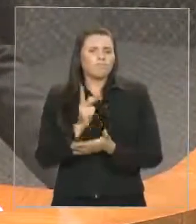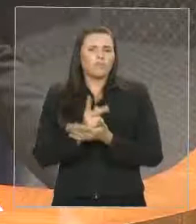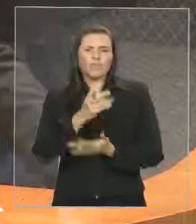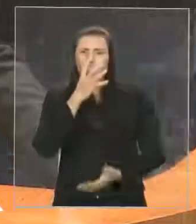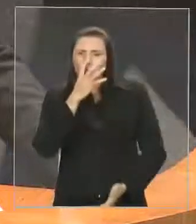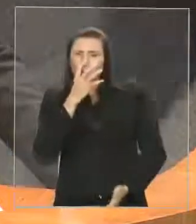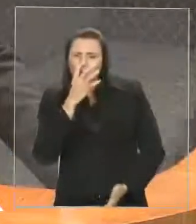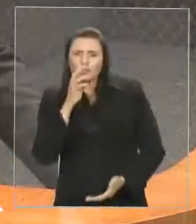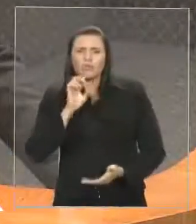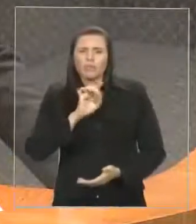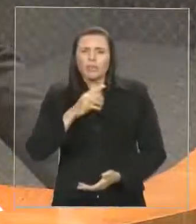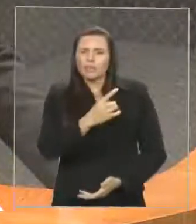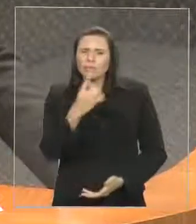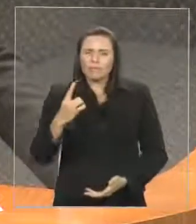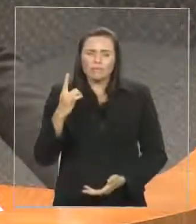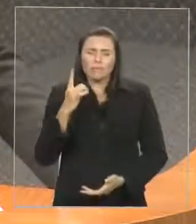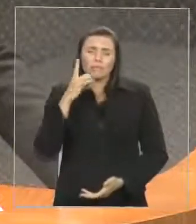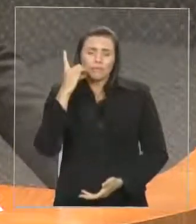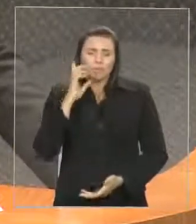assunto que é tratado nesta casa.